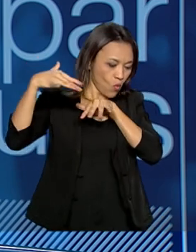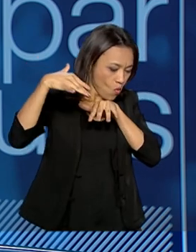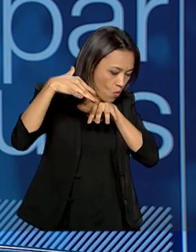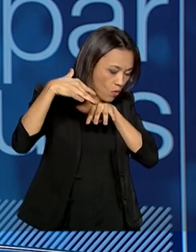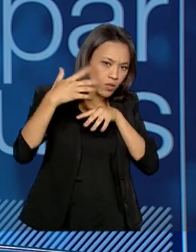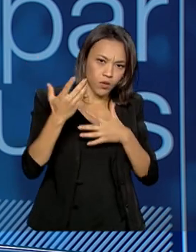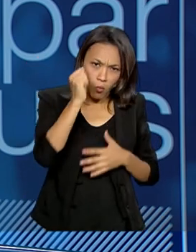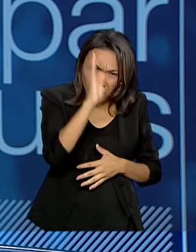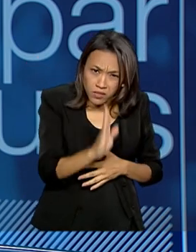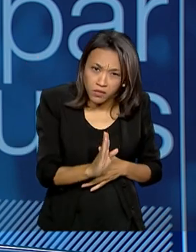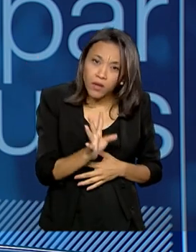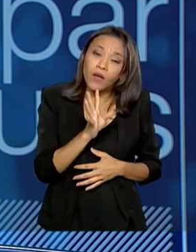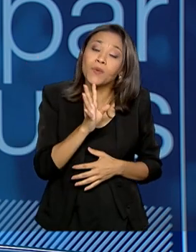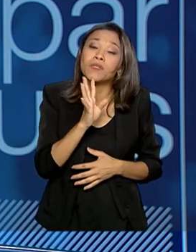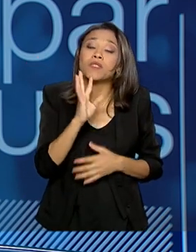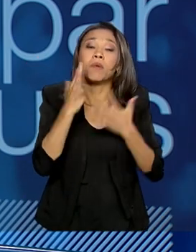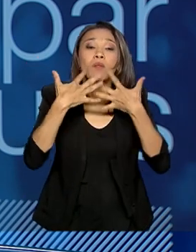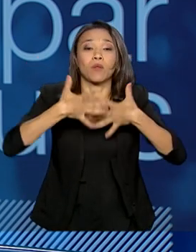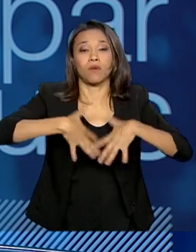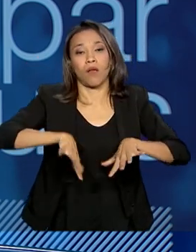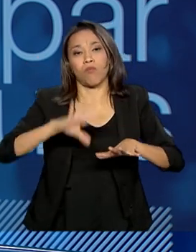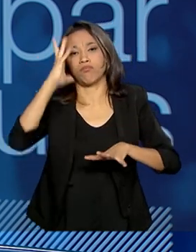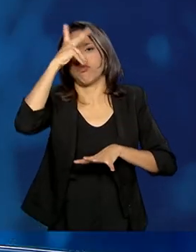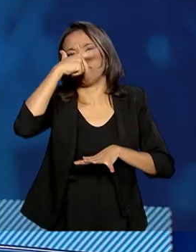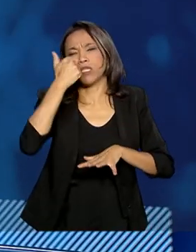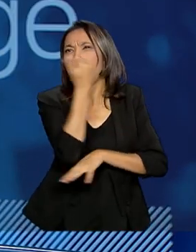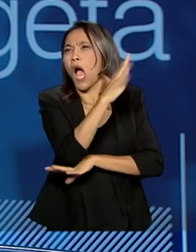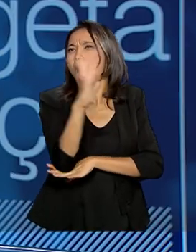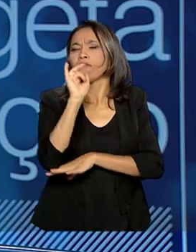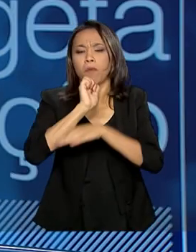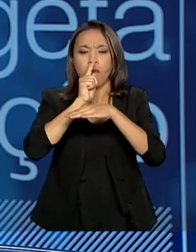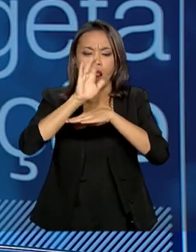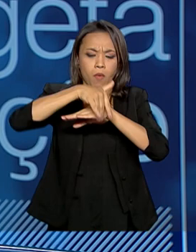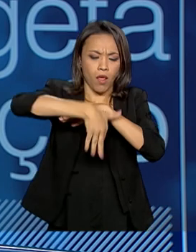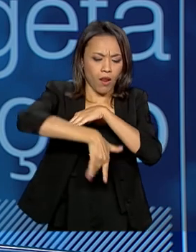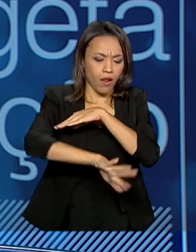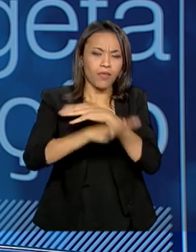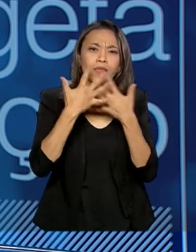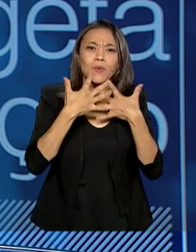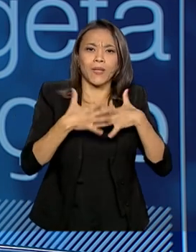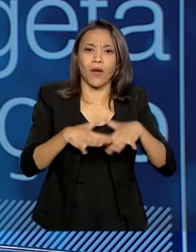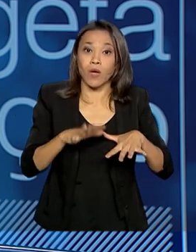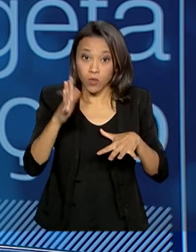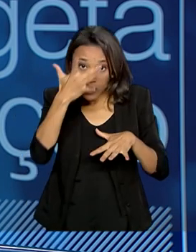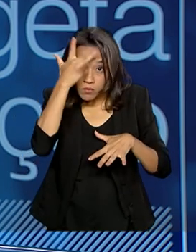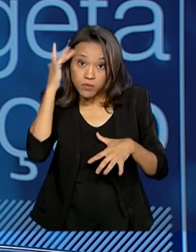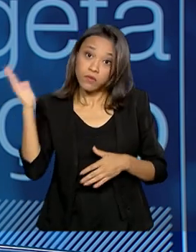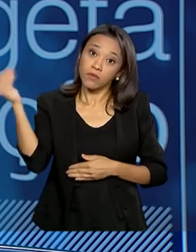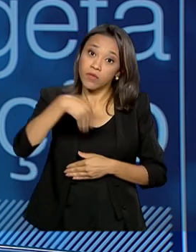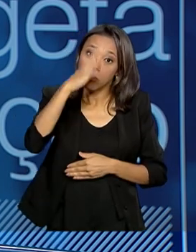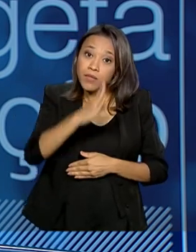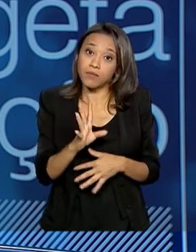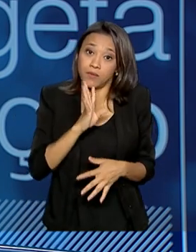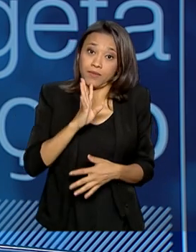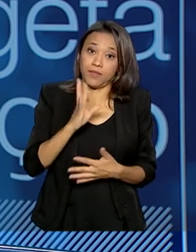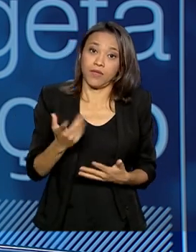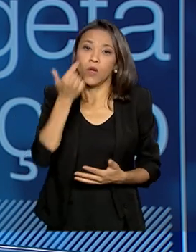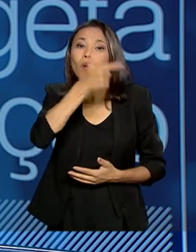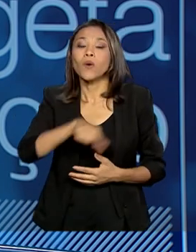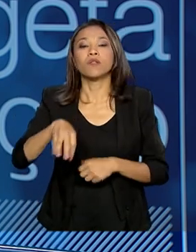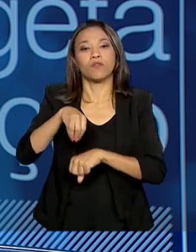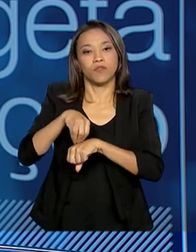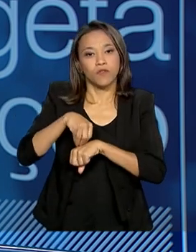ele é conhecido pela nossa beleza natural. Então, as pessoas vêm para o Brasil para conhecer. Um outro dado